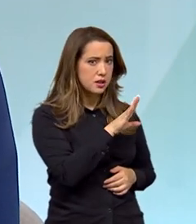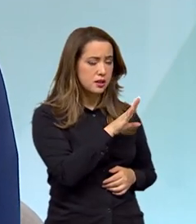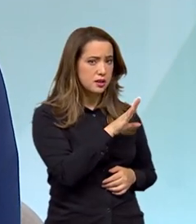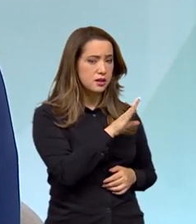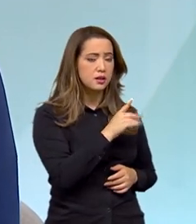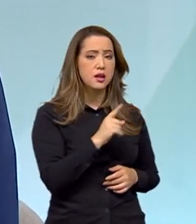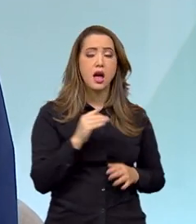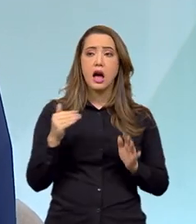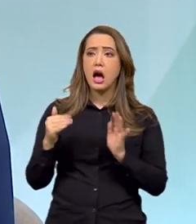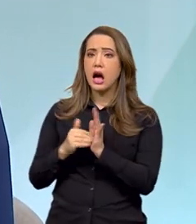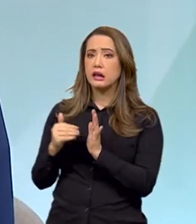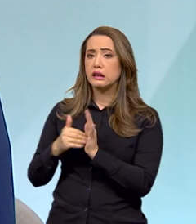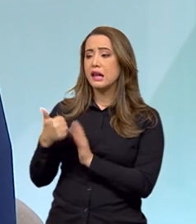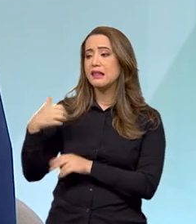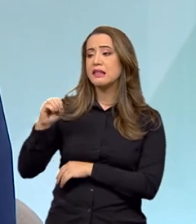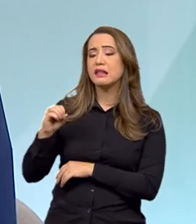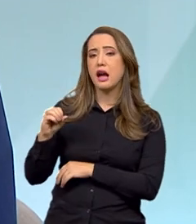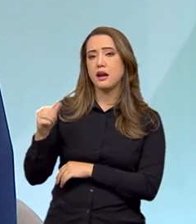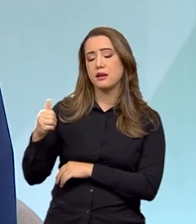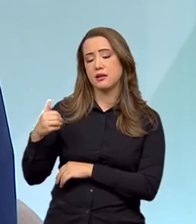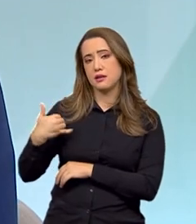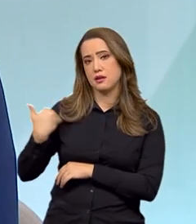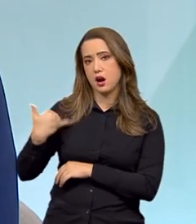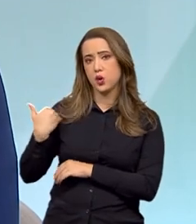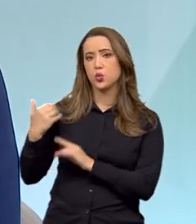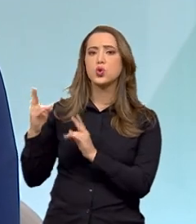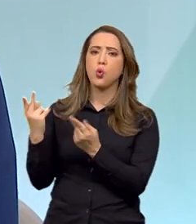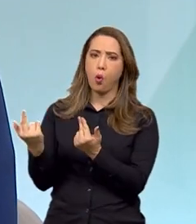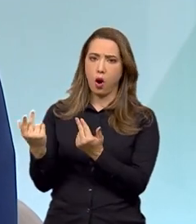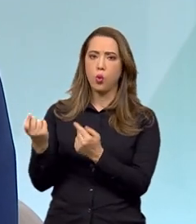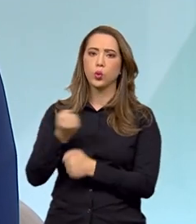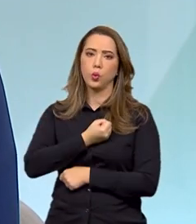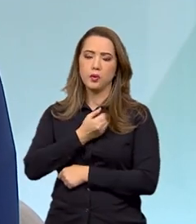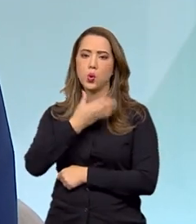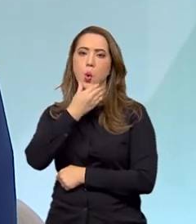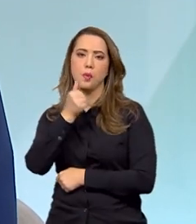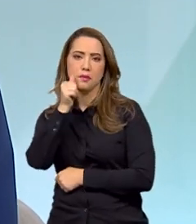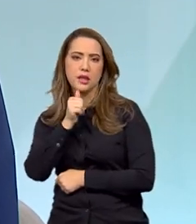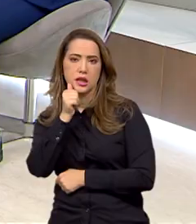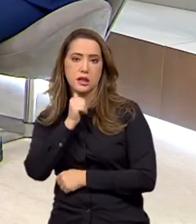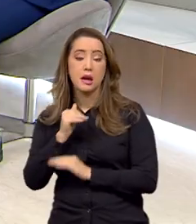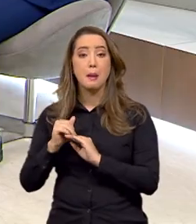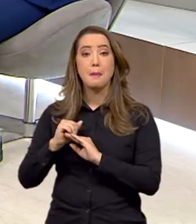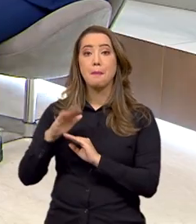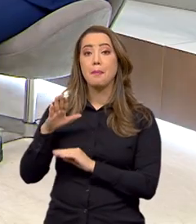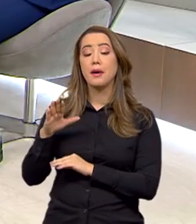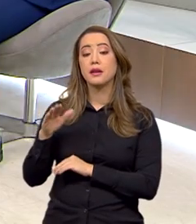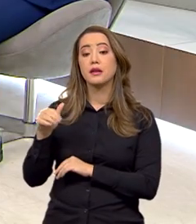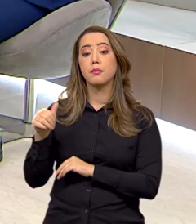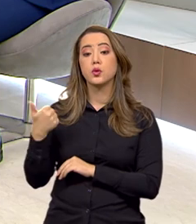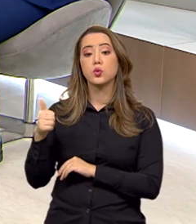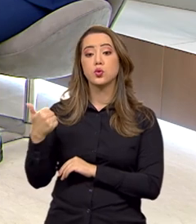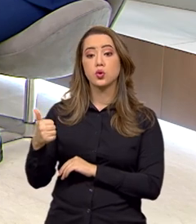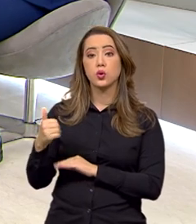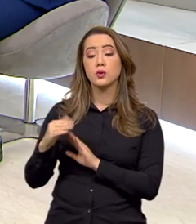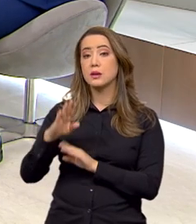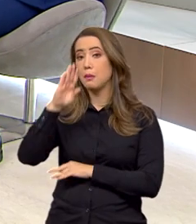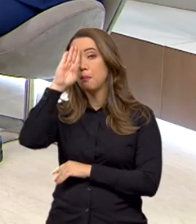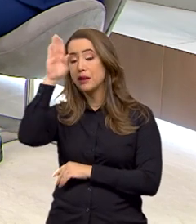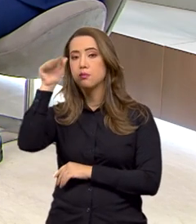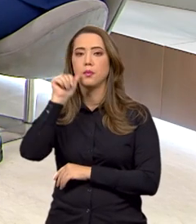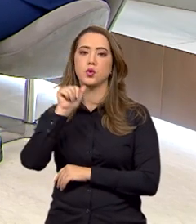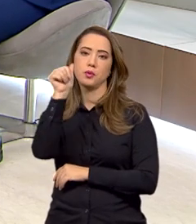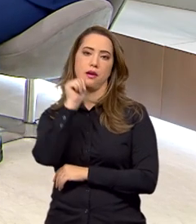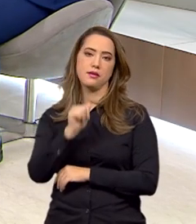meninos e meninas. A partir da pré-adolescência vai 90% meninas, né? É um fenômeno que atinge principalmente o sexo